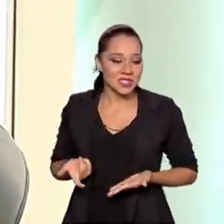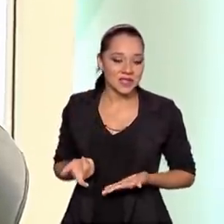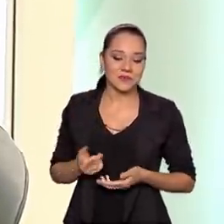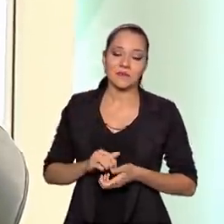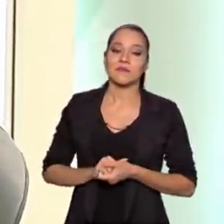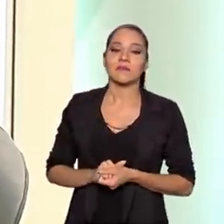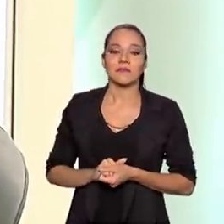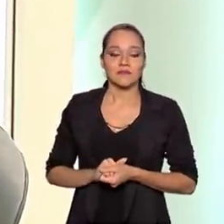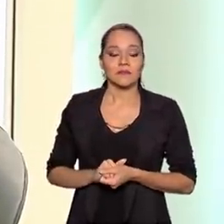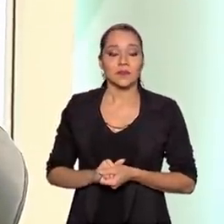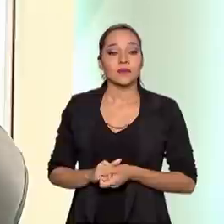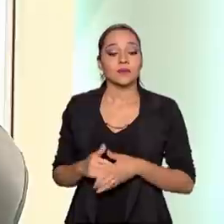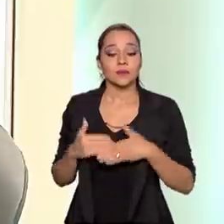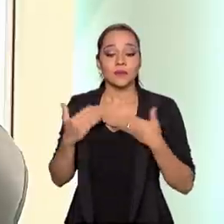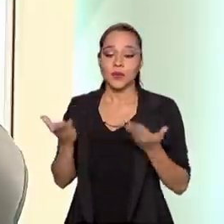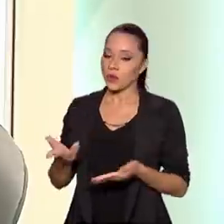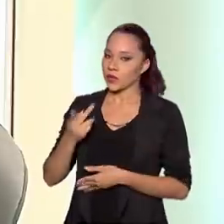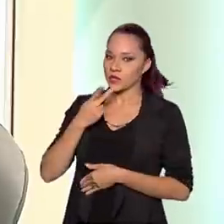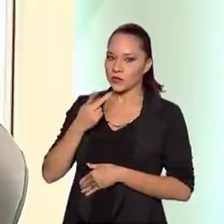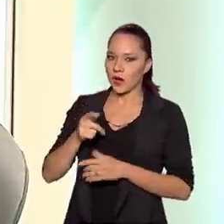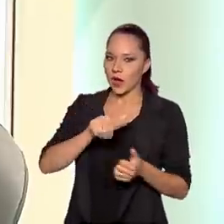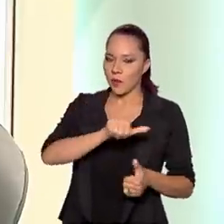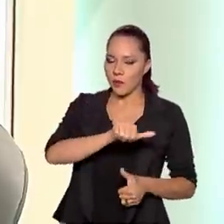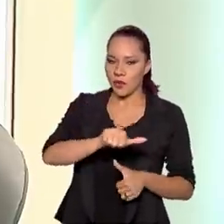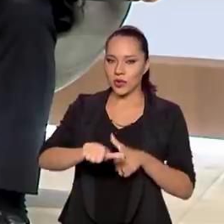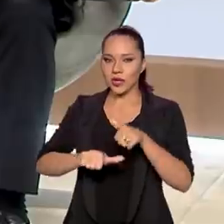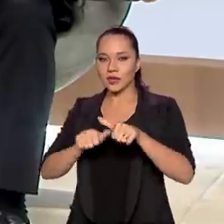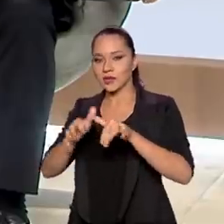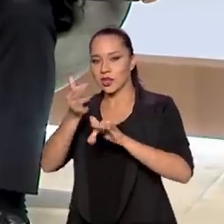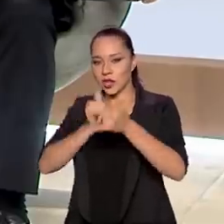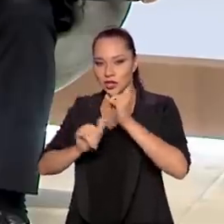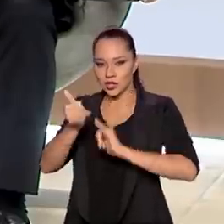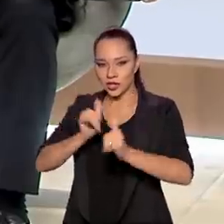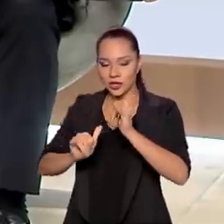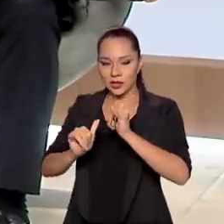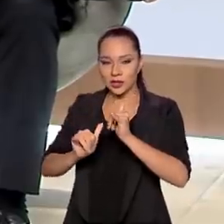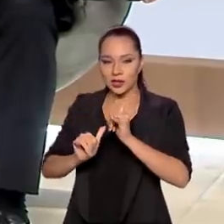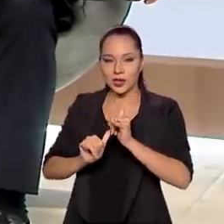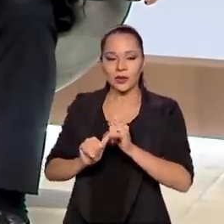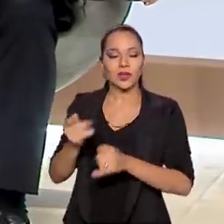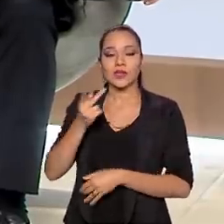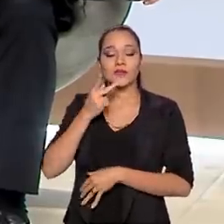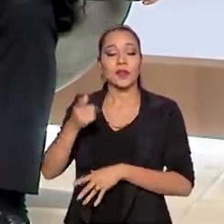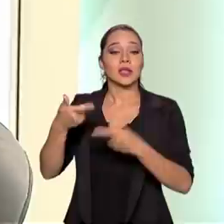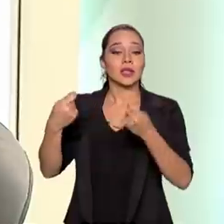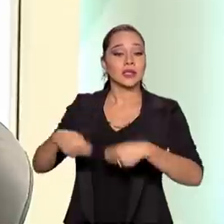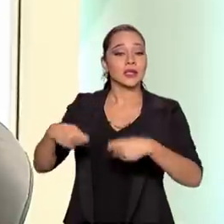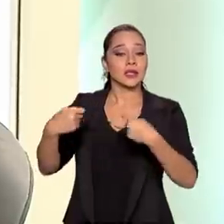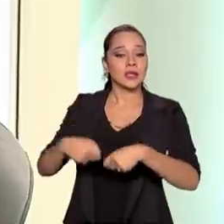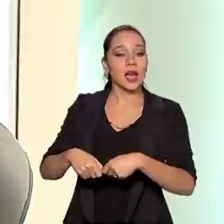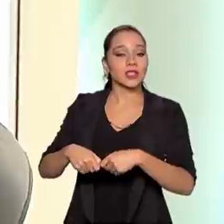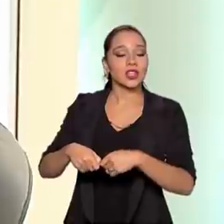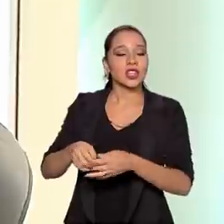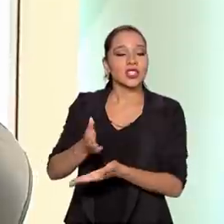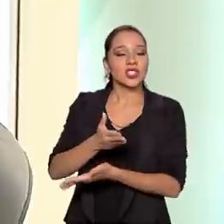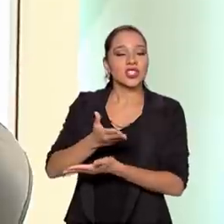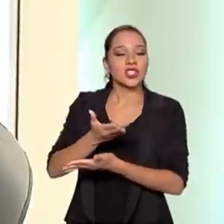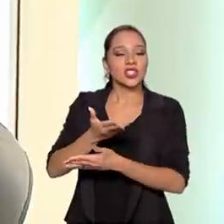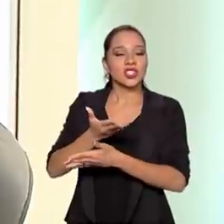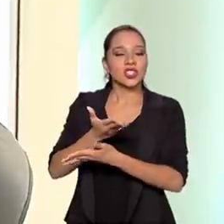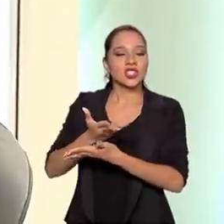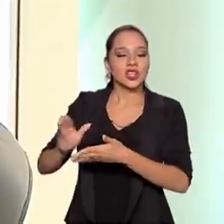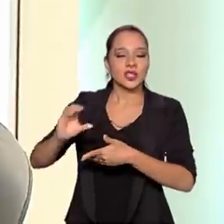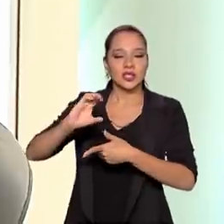é, Tioce. Quando nós falamos em transição energética, quando nós falamos na necessidade de eliminação de carbono,